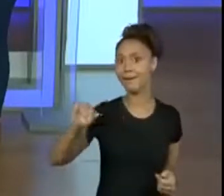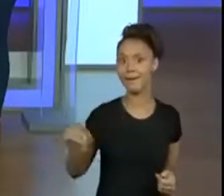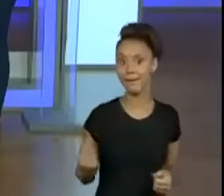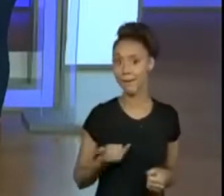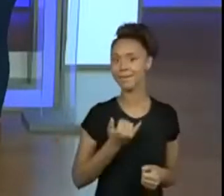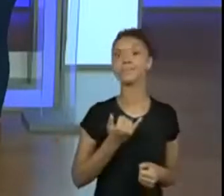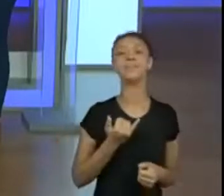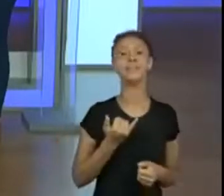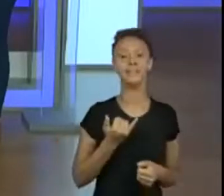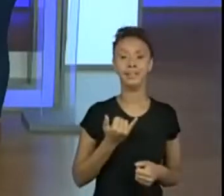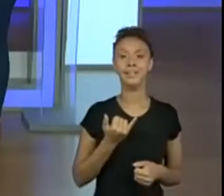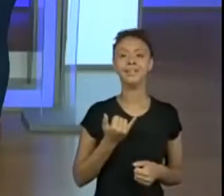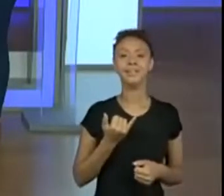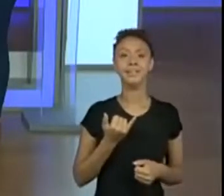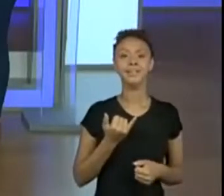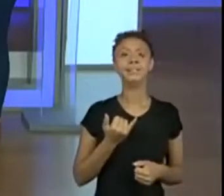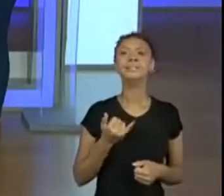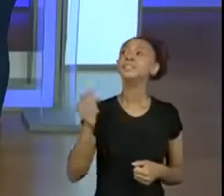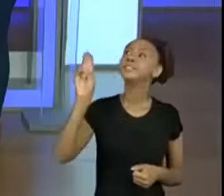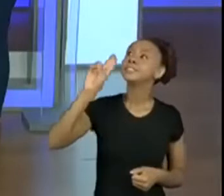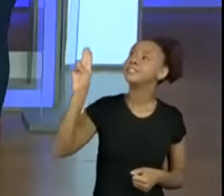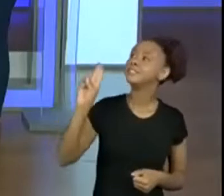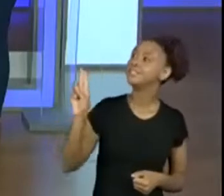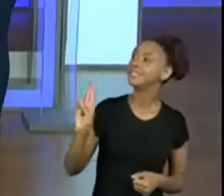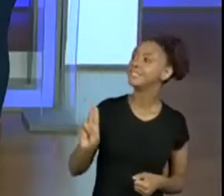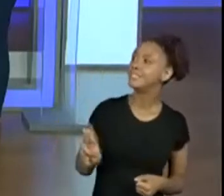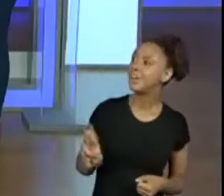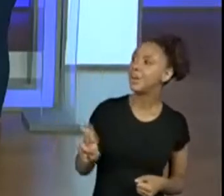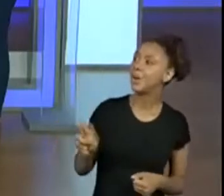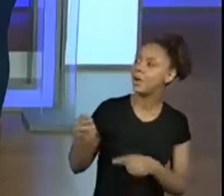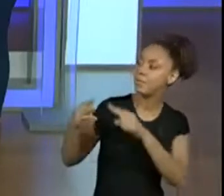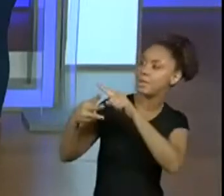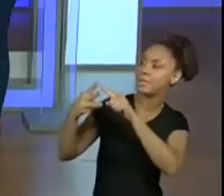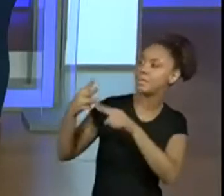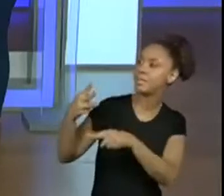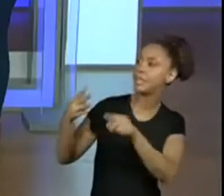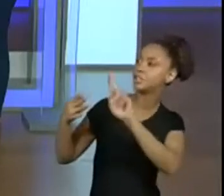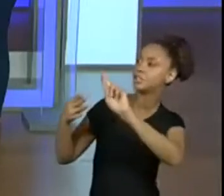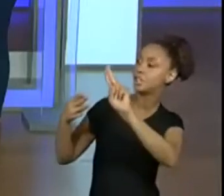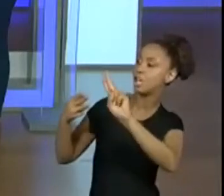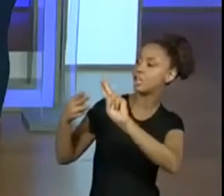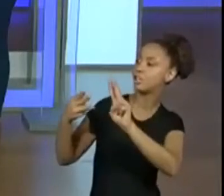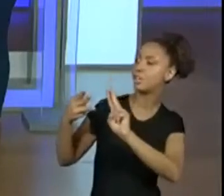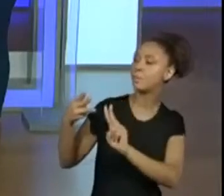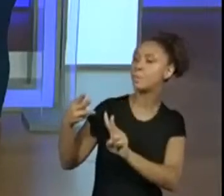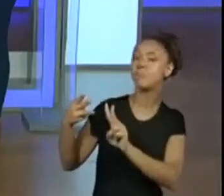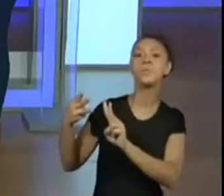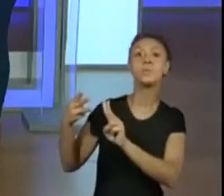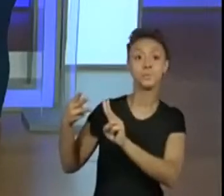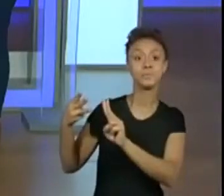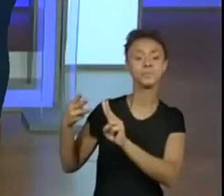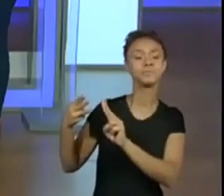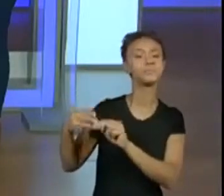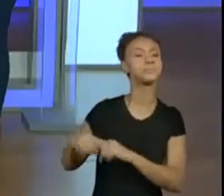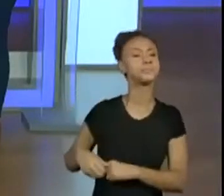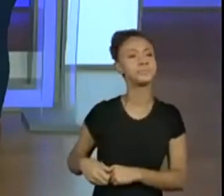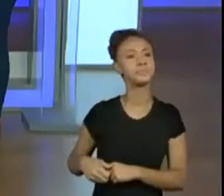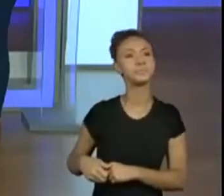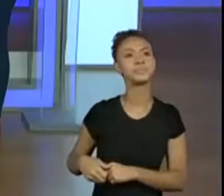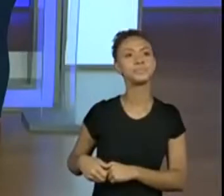trazer esses nomes que estão aqui, entre esses três aqui, para eles poderem perceber. E olhem, crianças, quais?